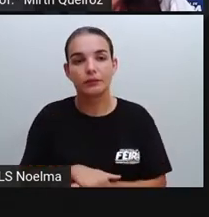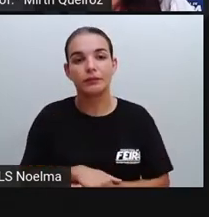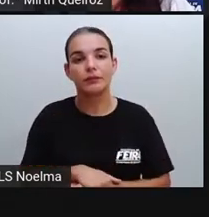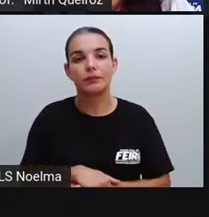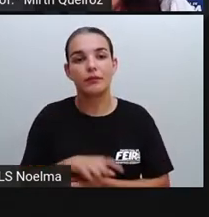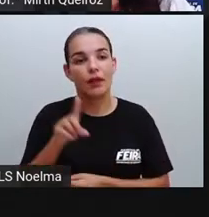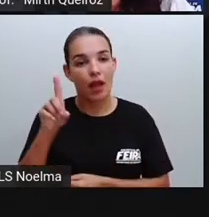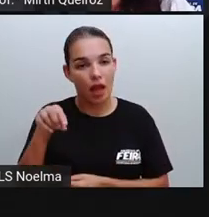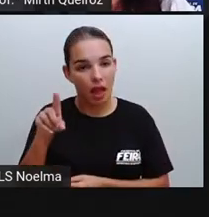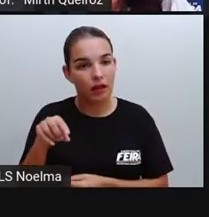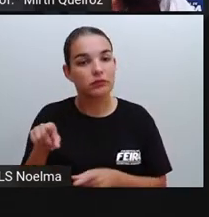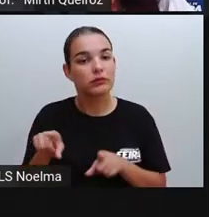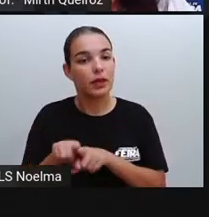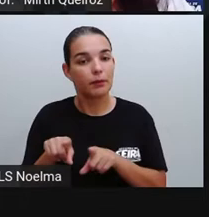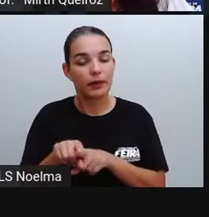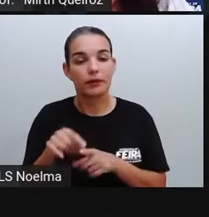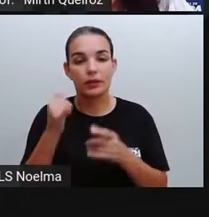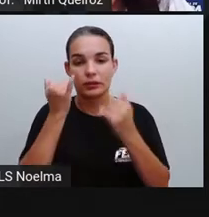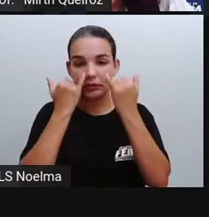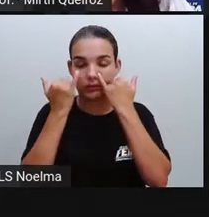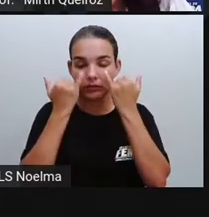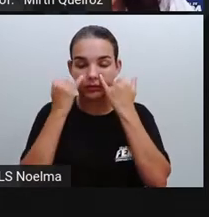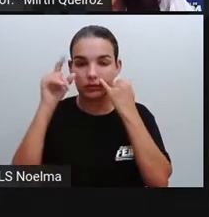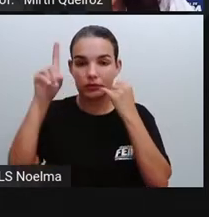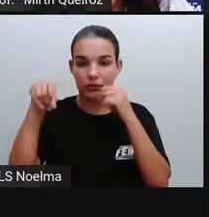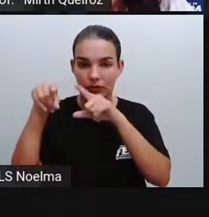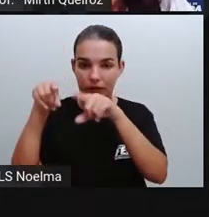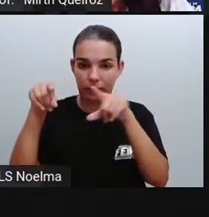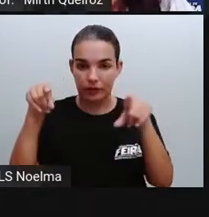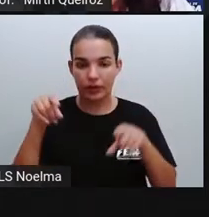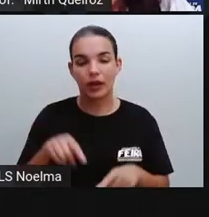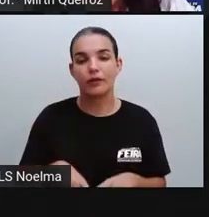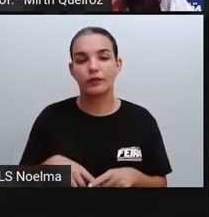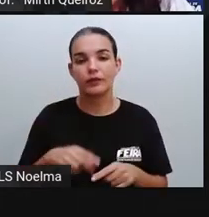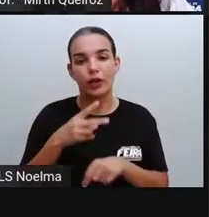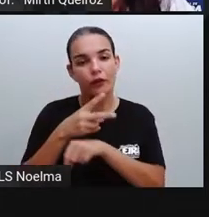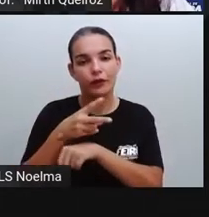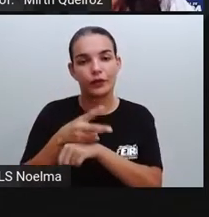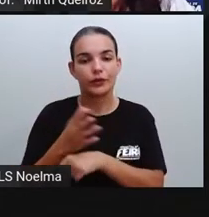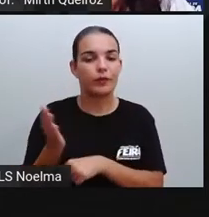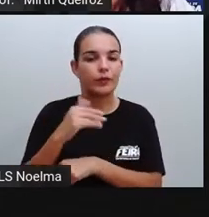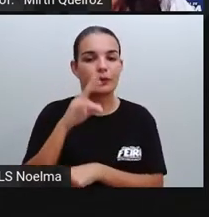é também um infográfico, só que é um infográfico animado. Vamos assistir?